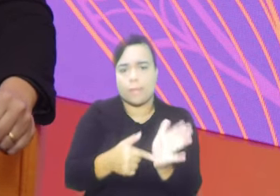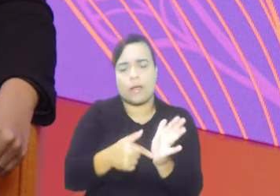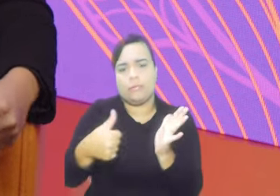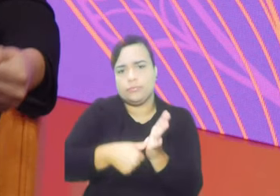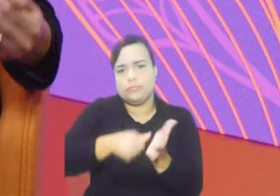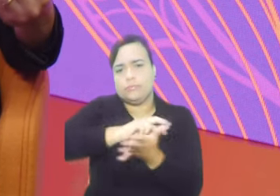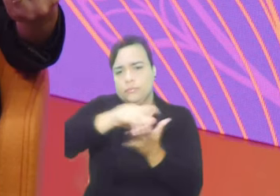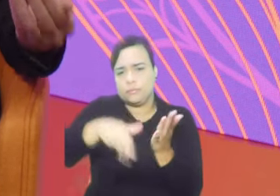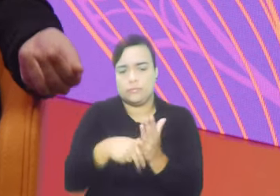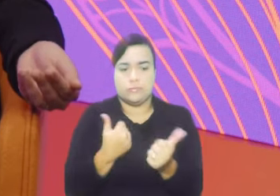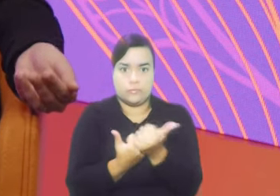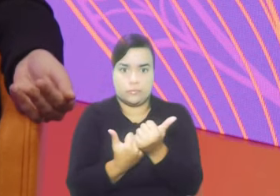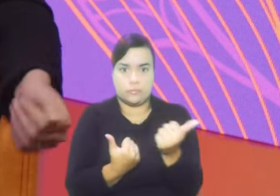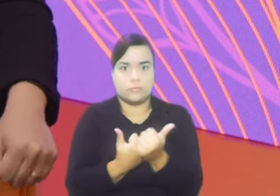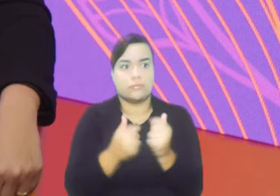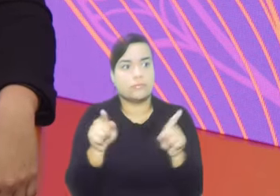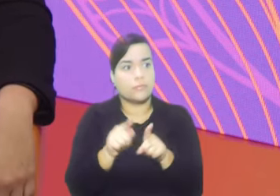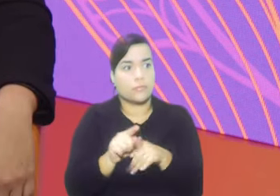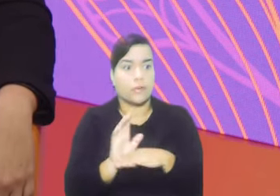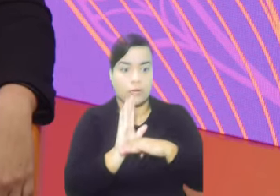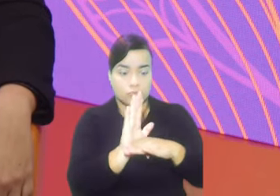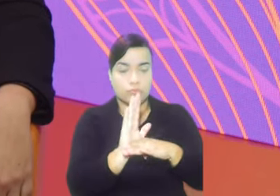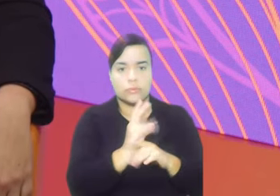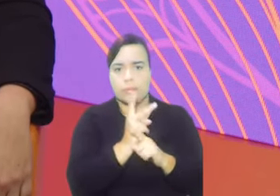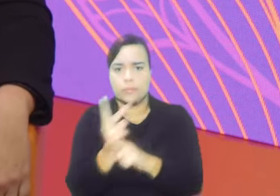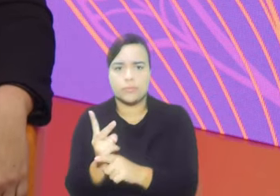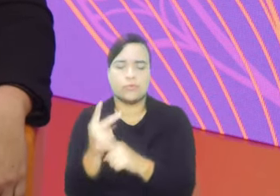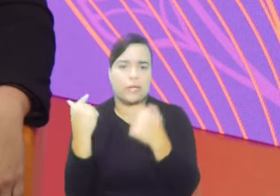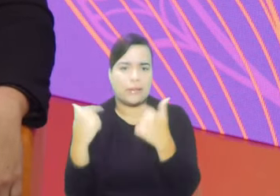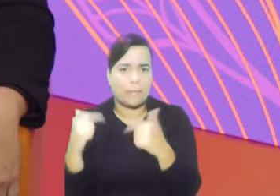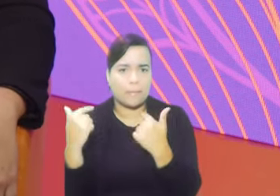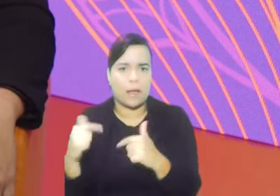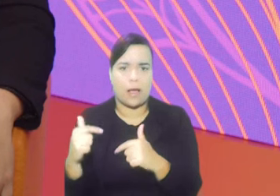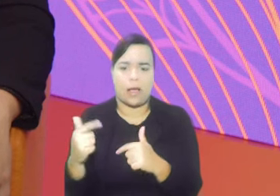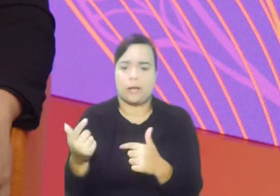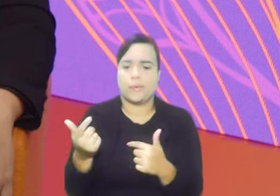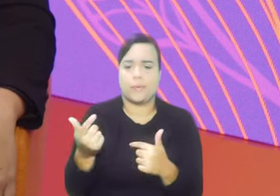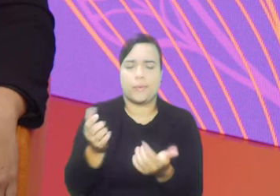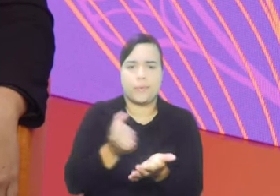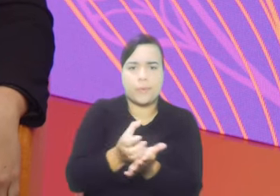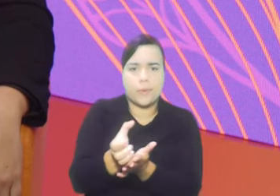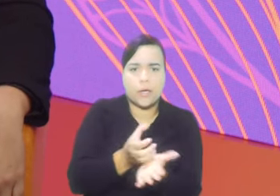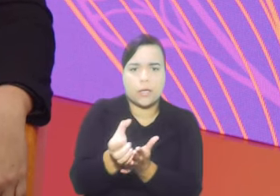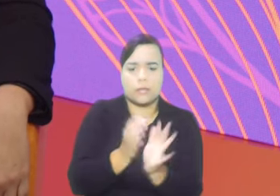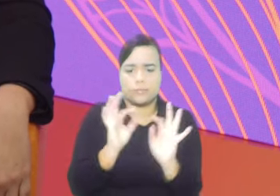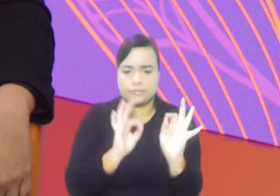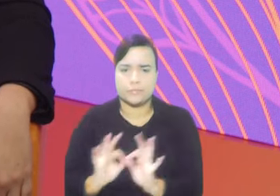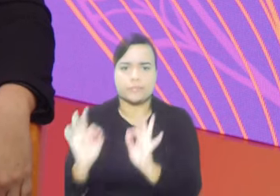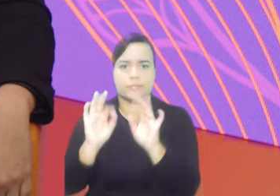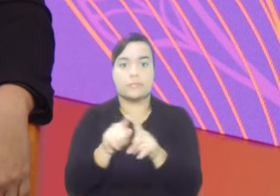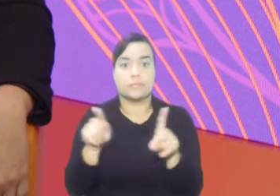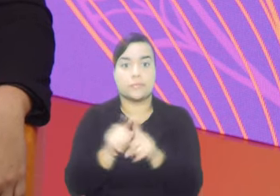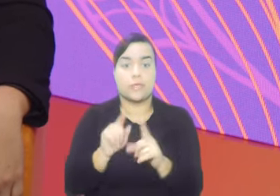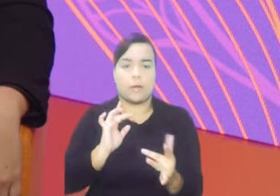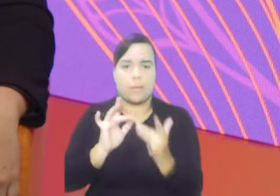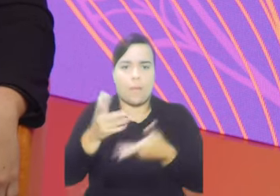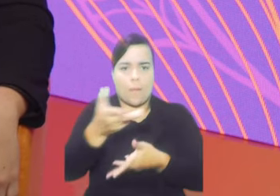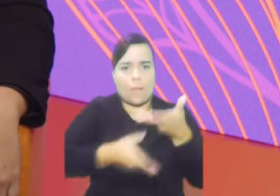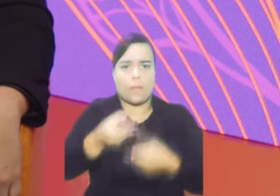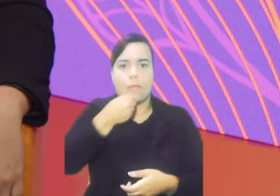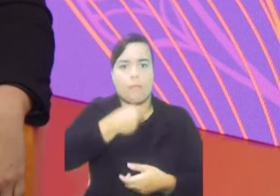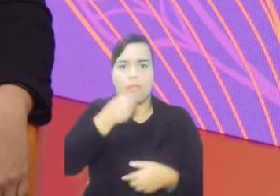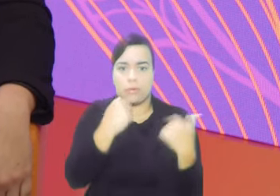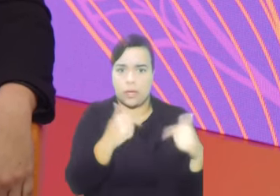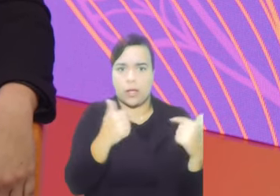documentação, de apoio para a busca de um trabalho, de fazer o currículo, entrar em contato com a oportunidade de